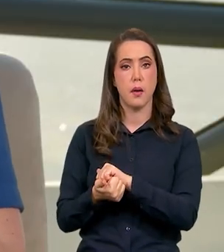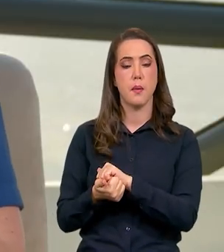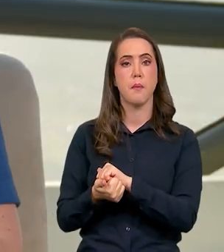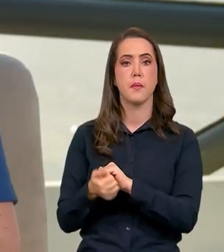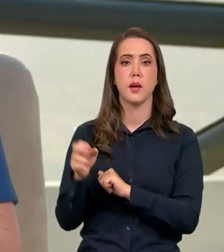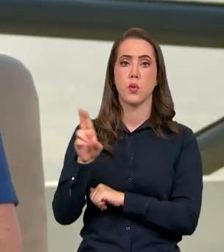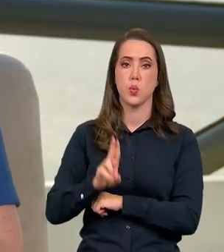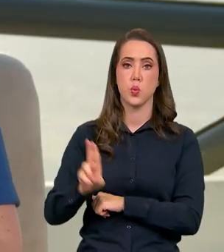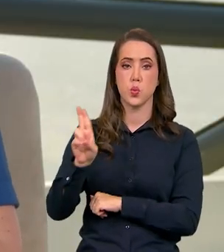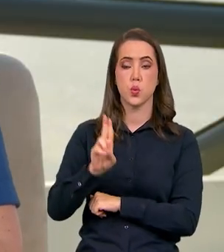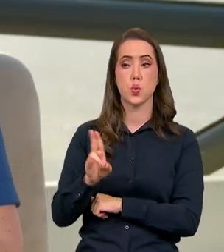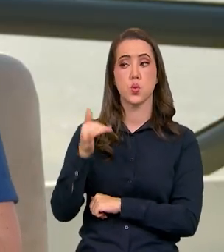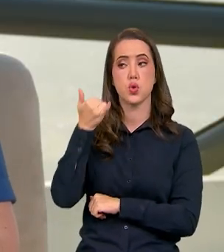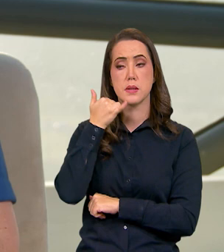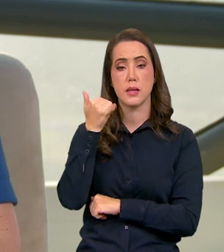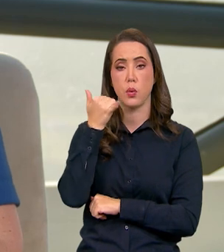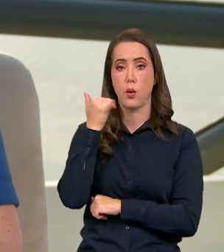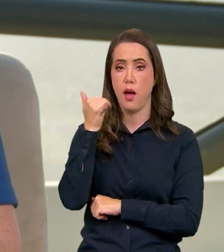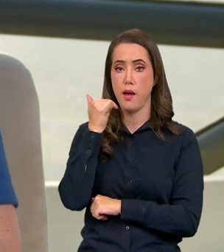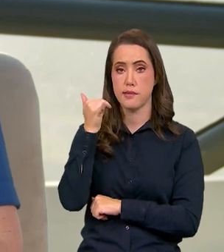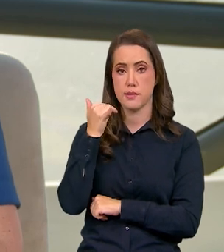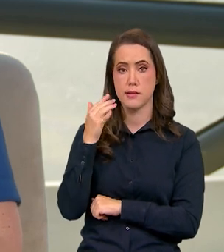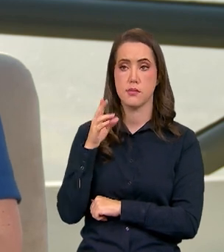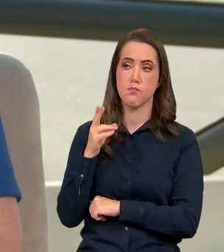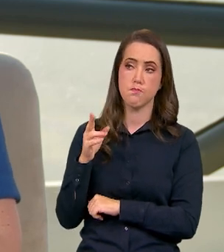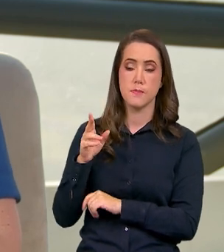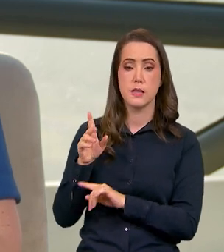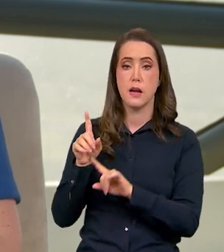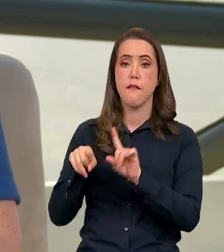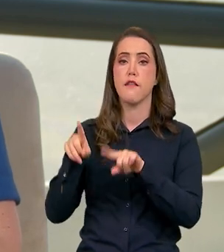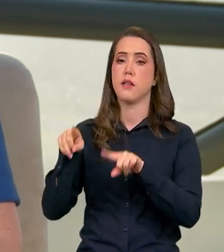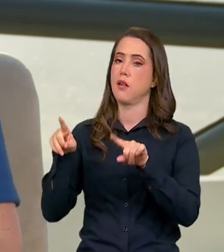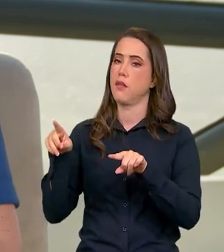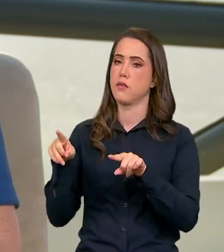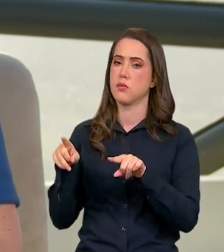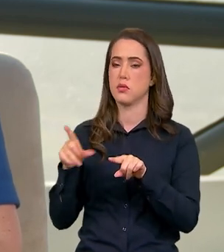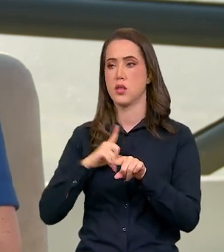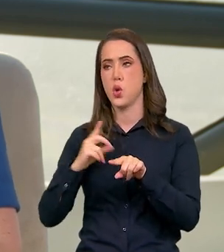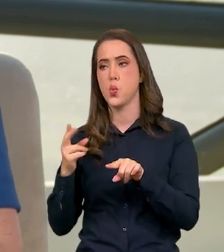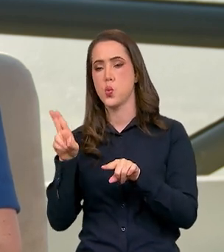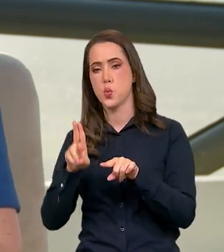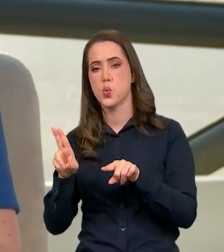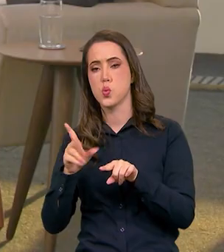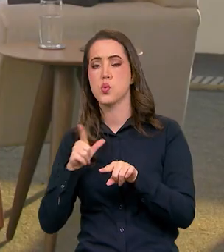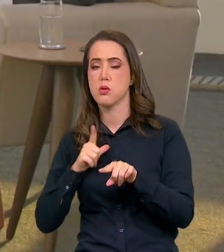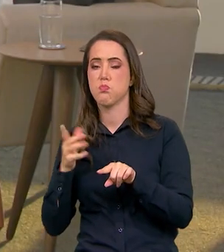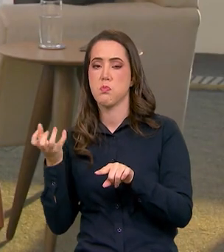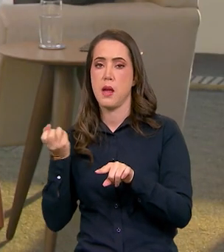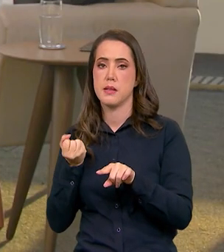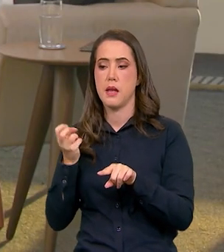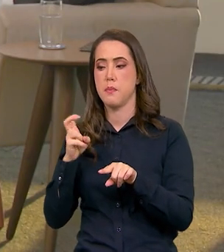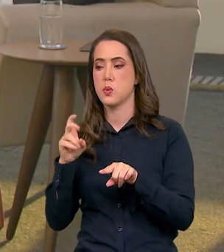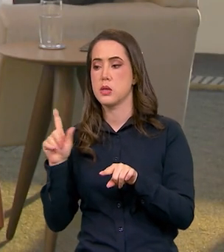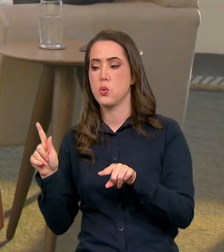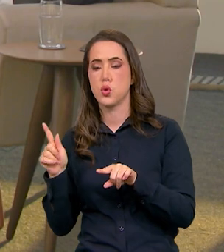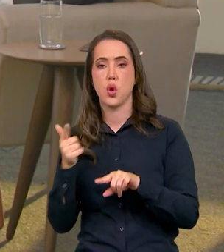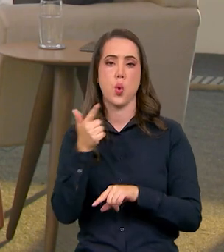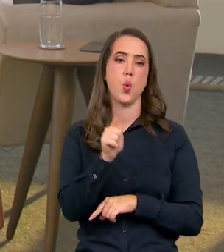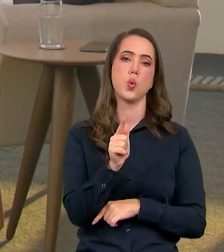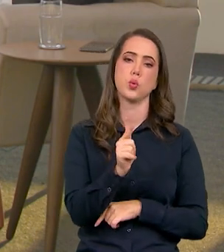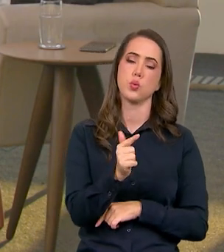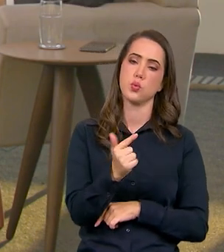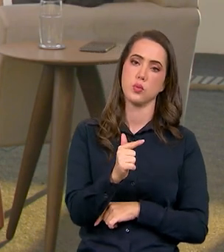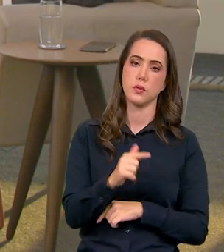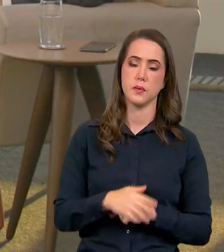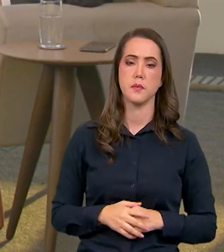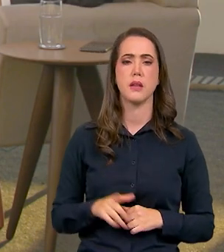determinados aparelhos smartphones, celulares. Existe alguma perspectiva de que essa tecnologia seja